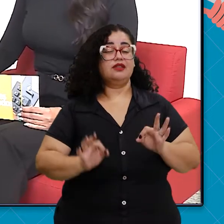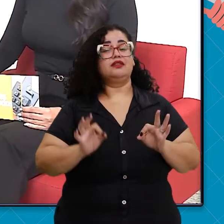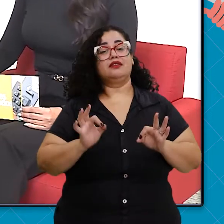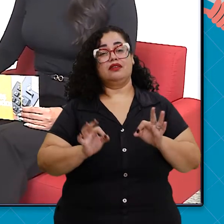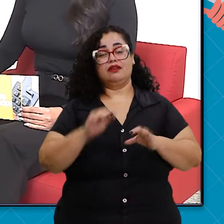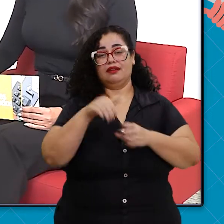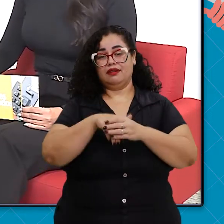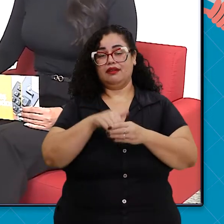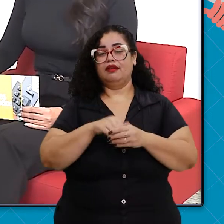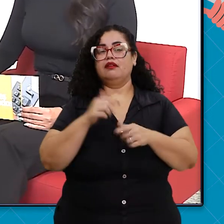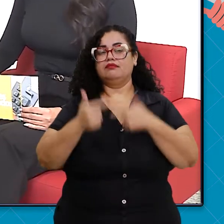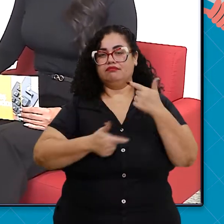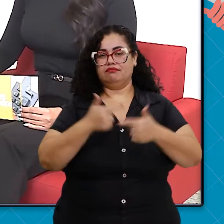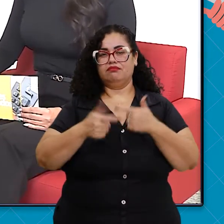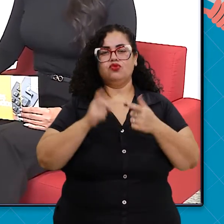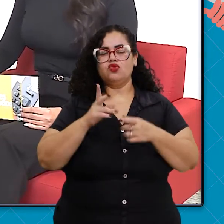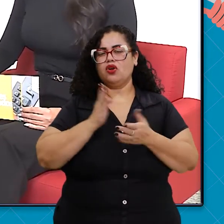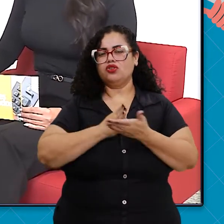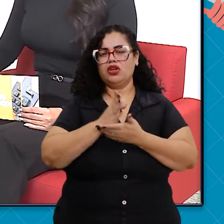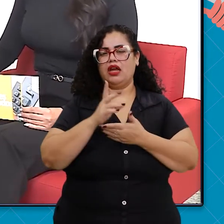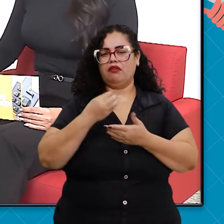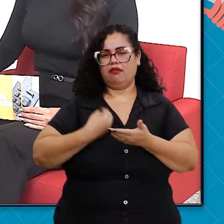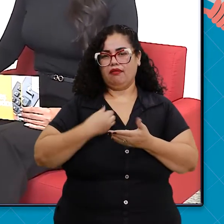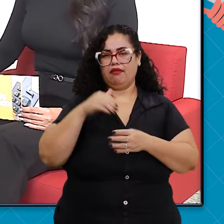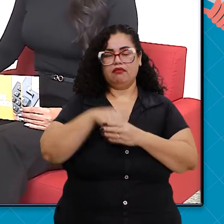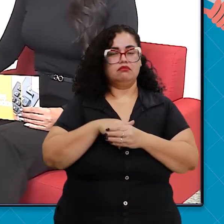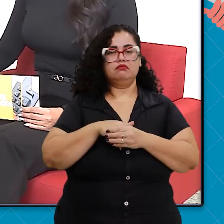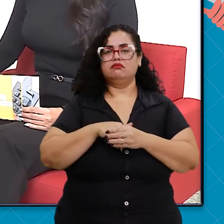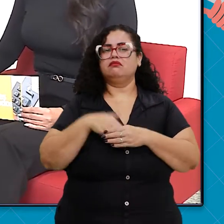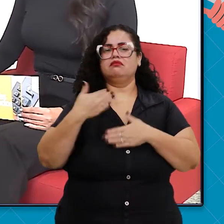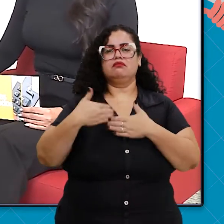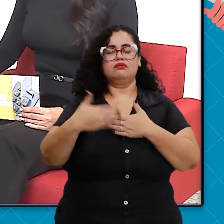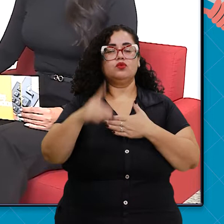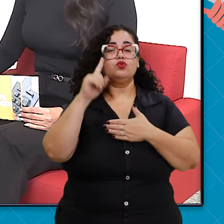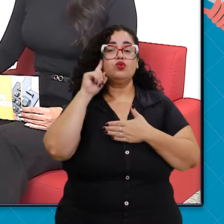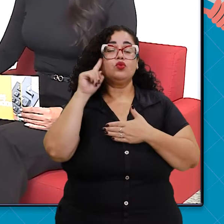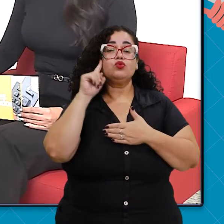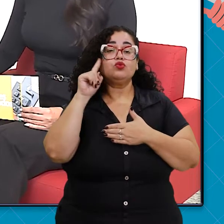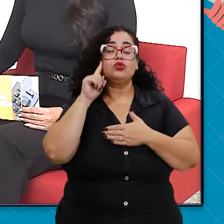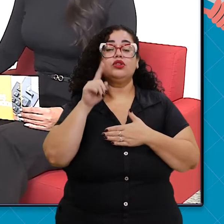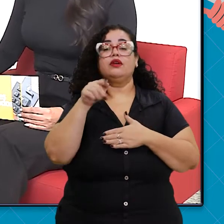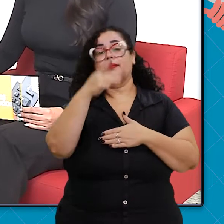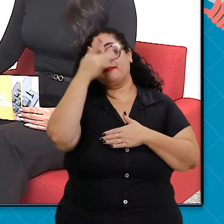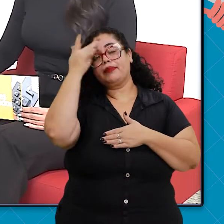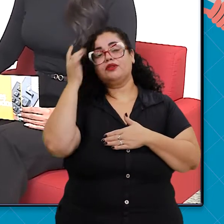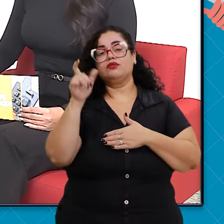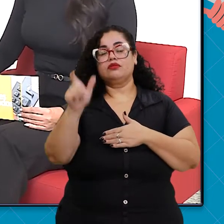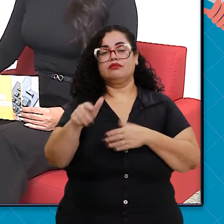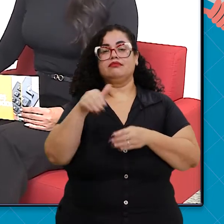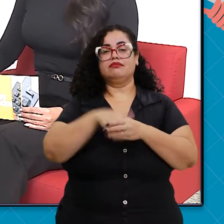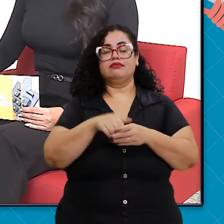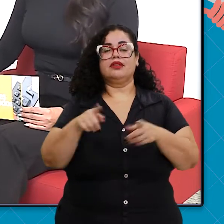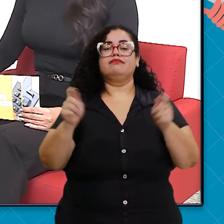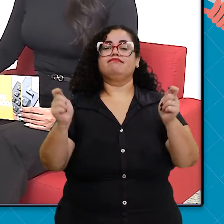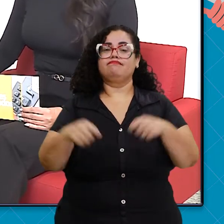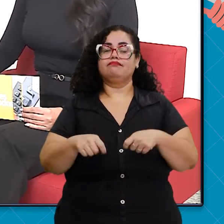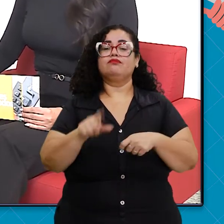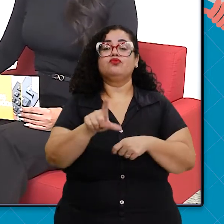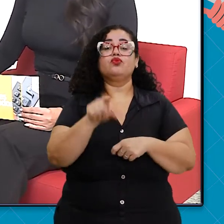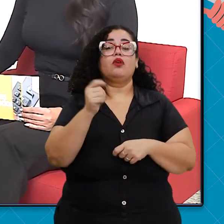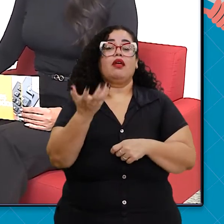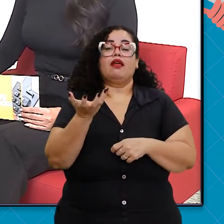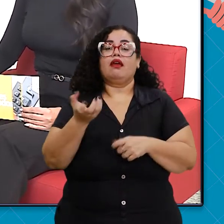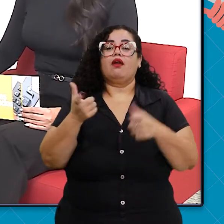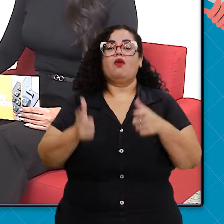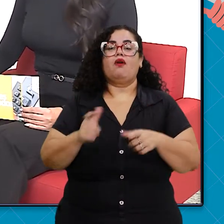não só em anos eleitorais, mas diariamente para que o eleitor possa poder escolher o local de